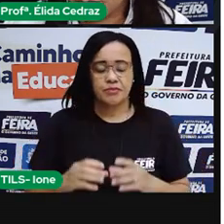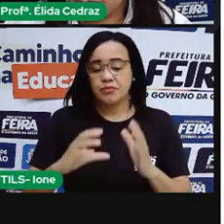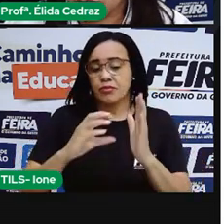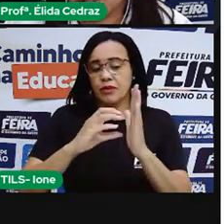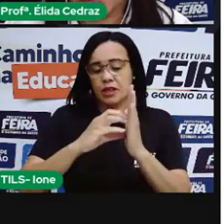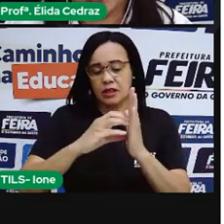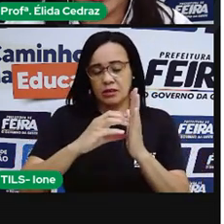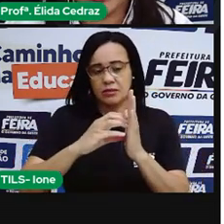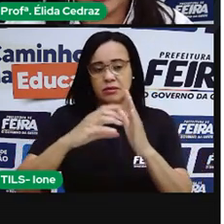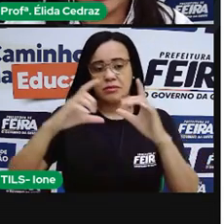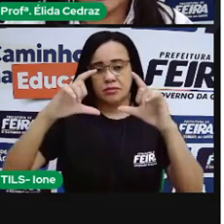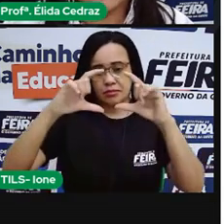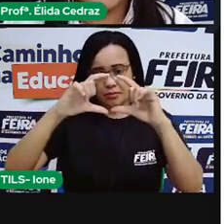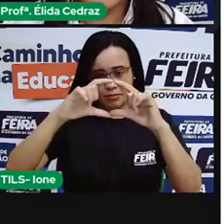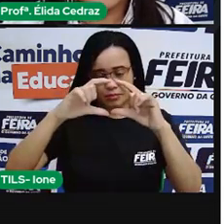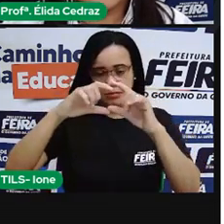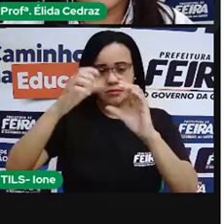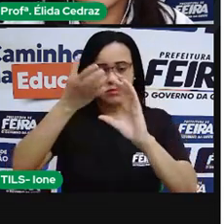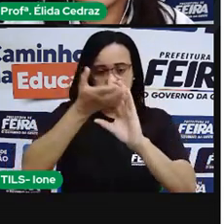minguante.